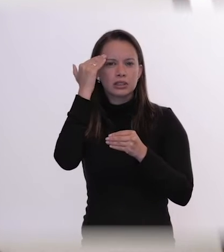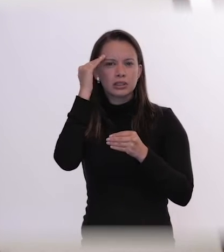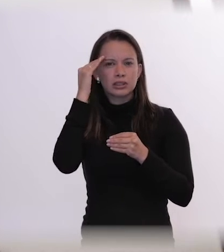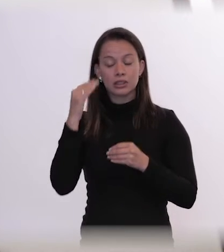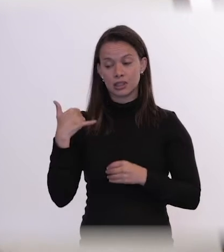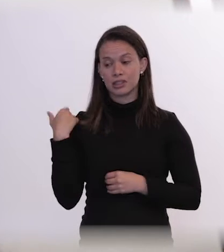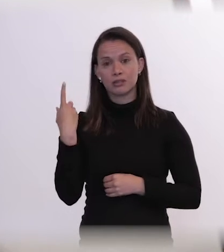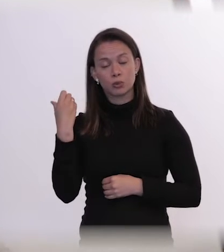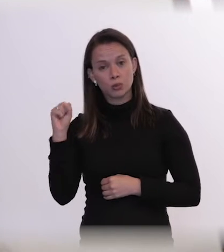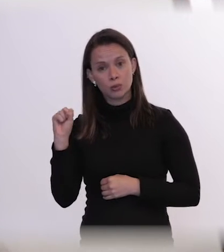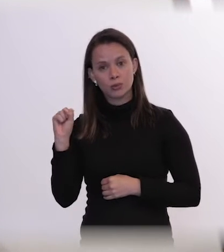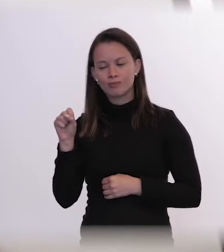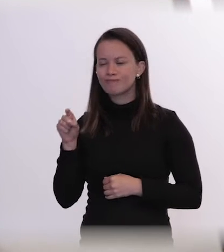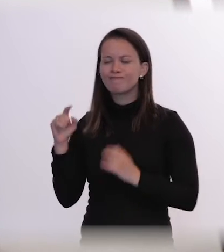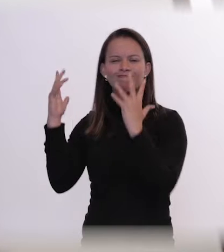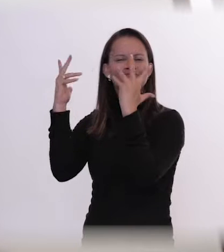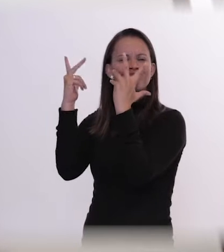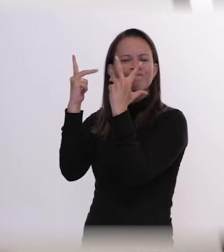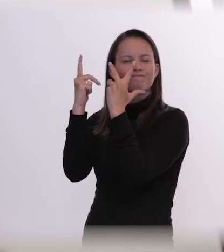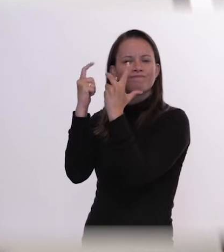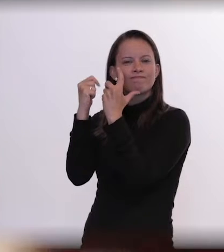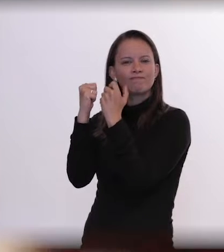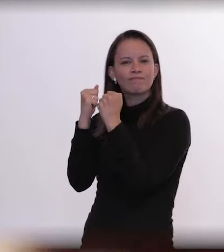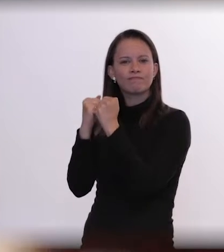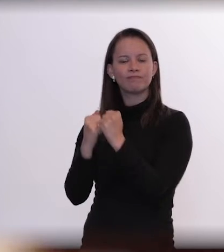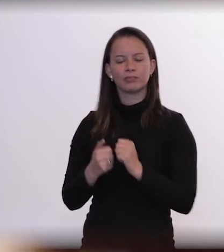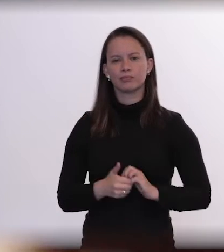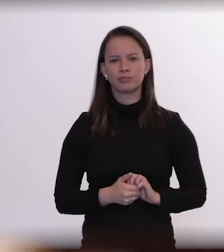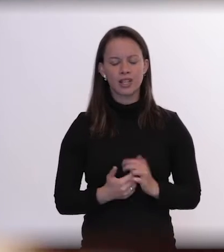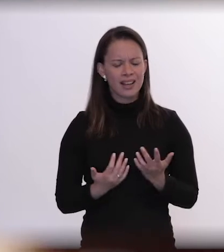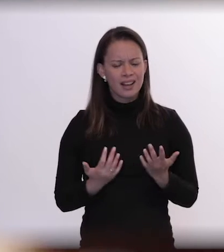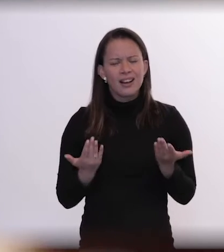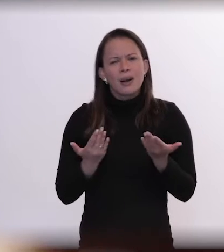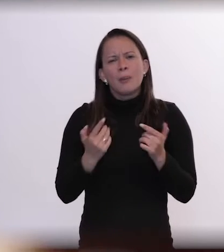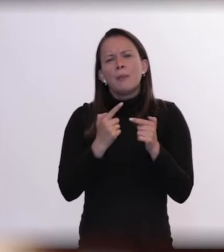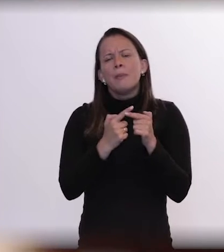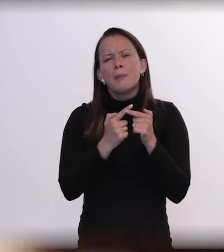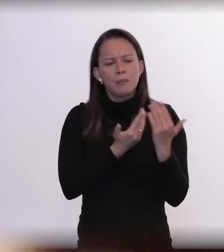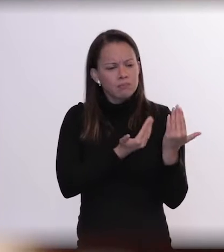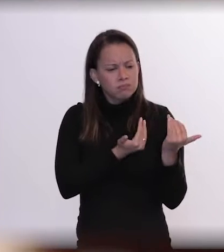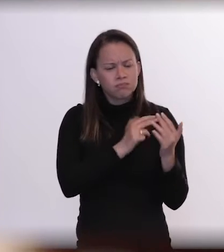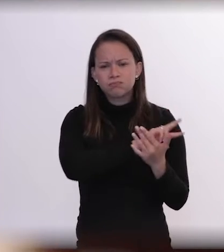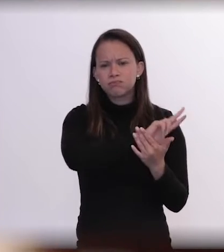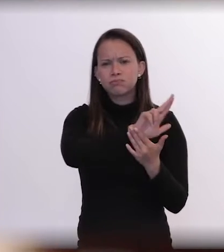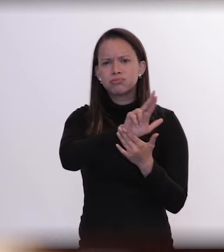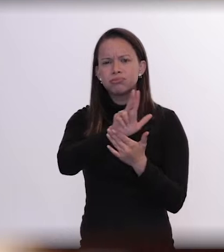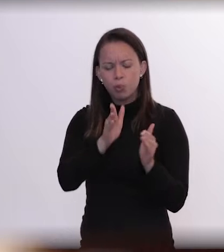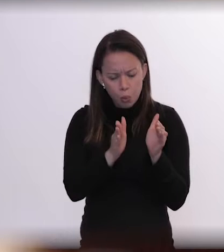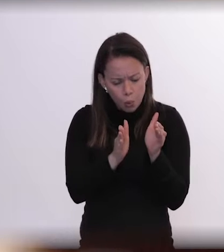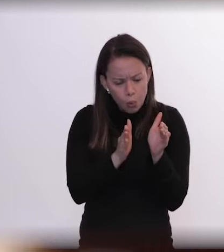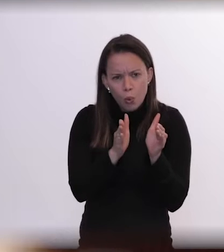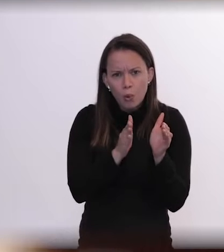Era alguém sensacional de se viver. Por que tantos jovens? Então, pequeno espaço de